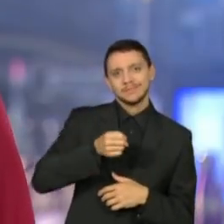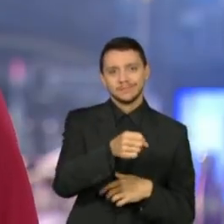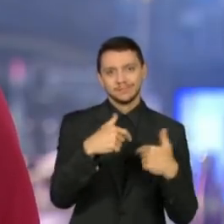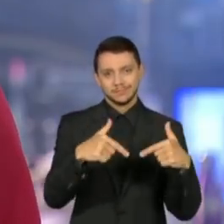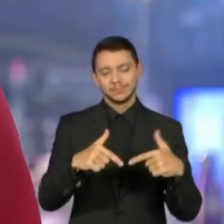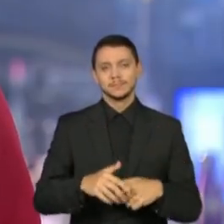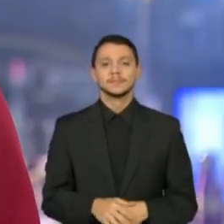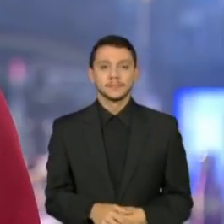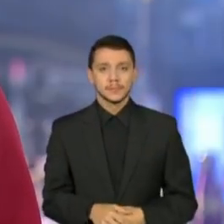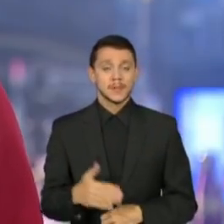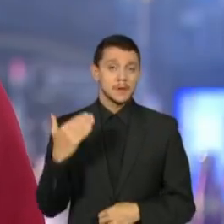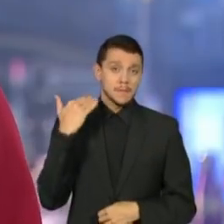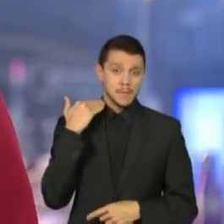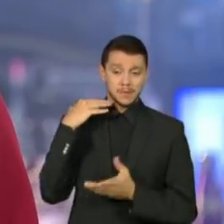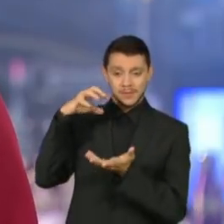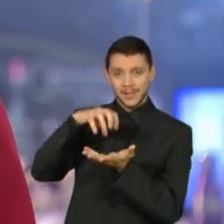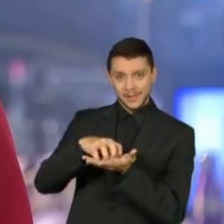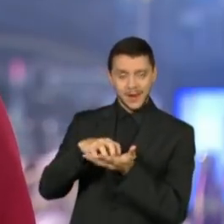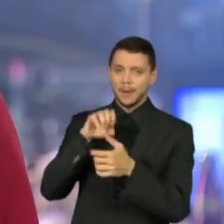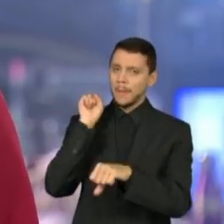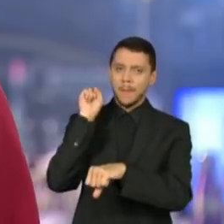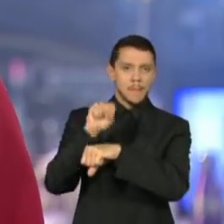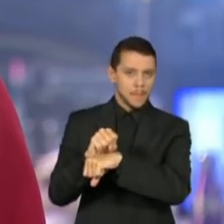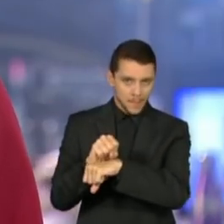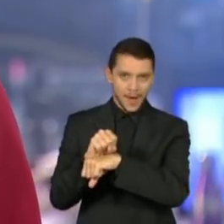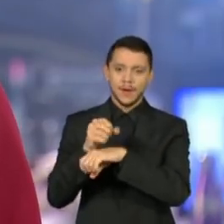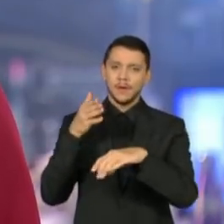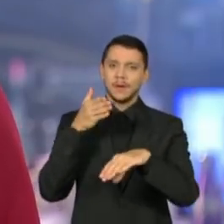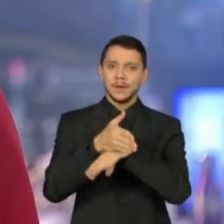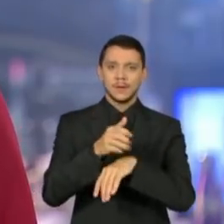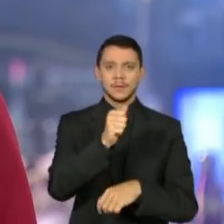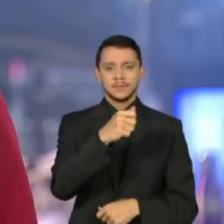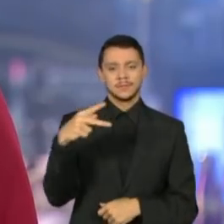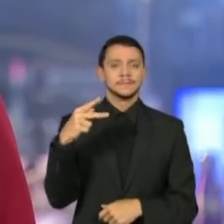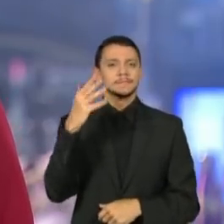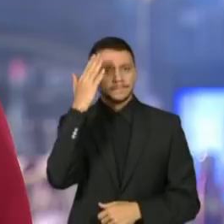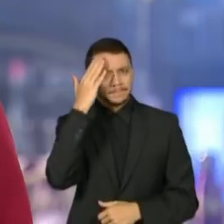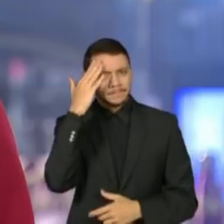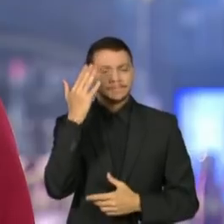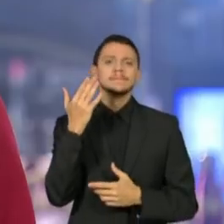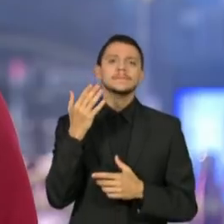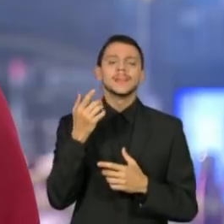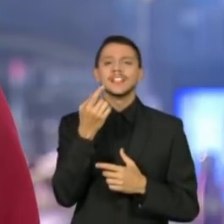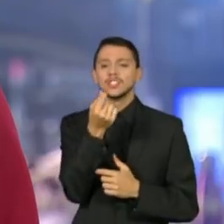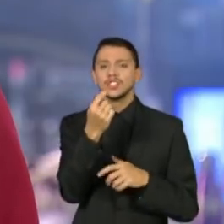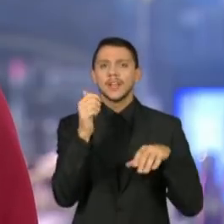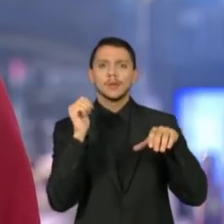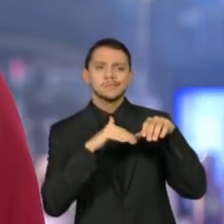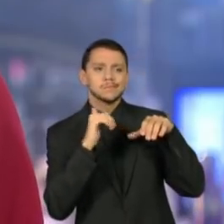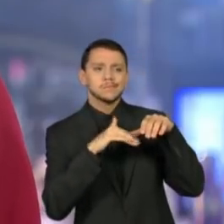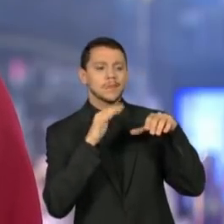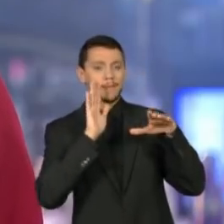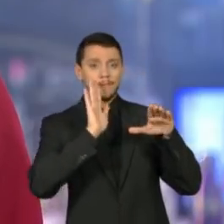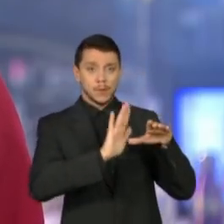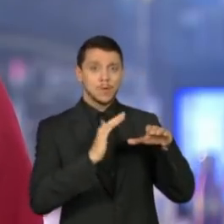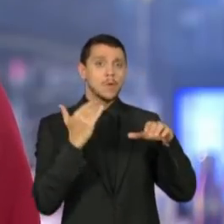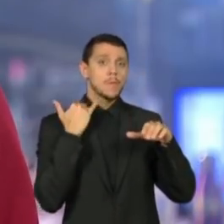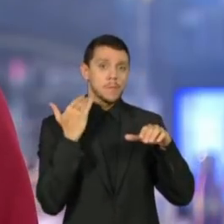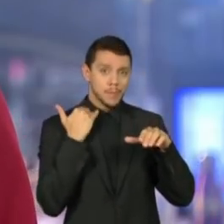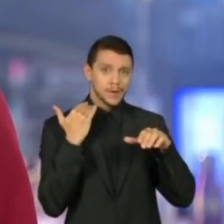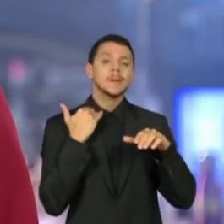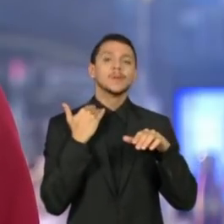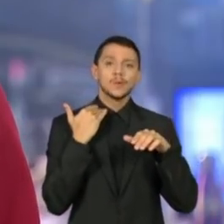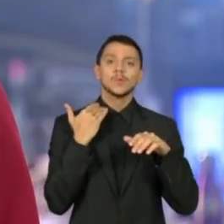suspendeu o acesso ao aplicativo para saber o saldo de contas esquecidas nos bancos menos de 24 horas